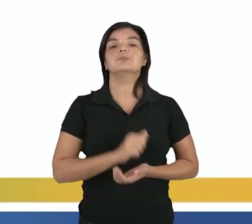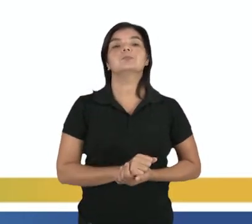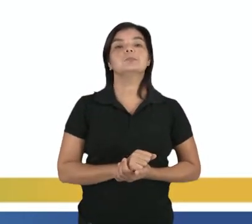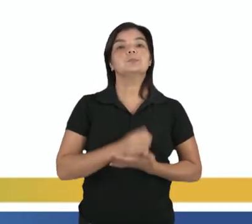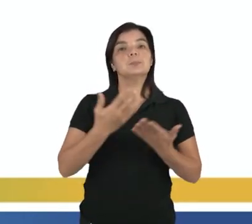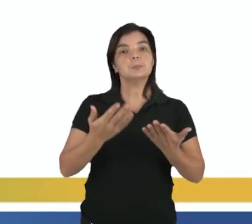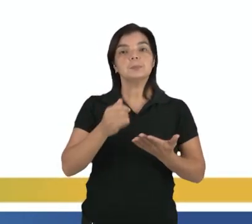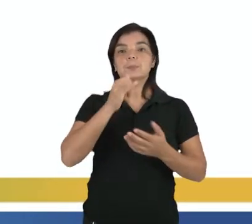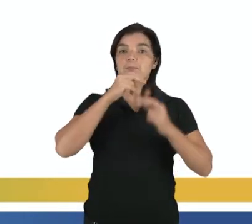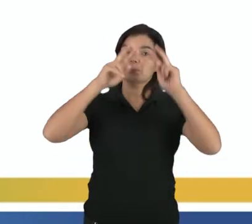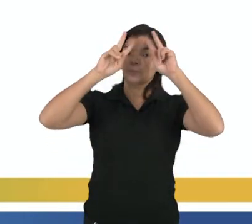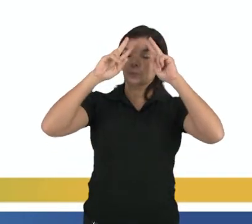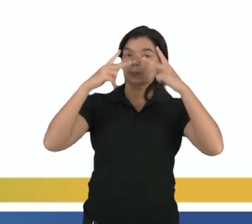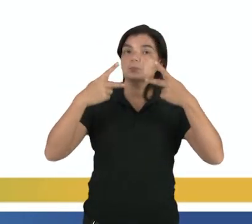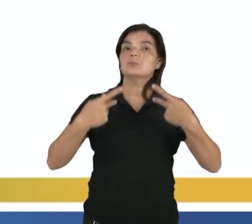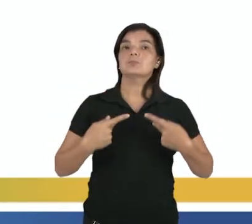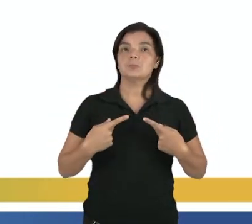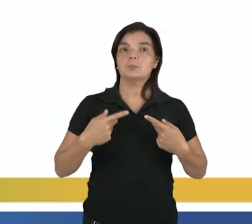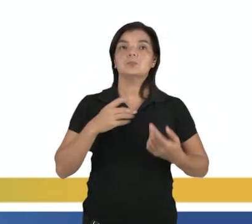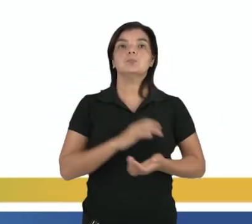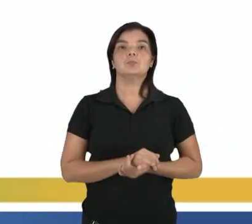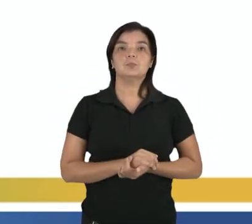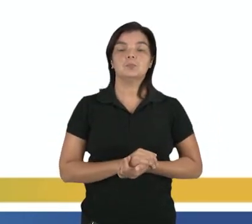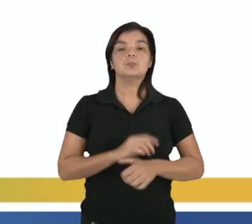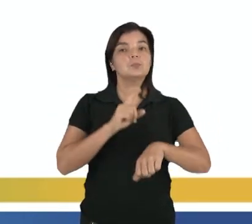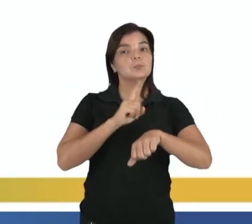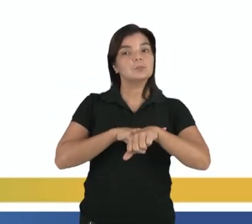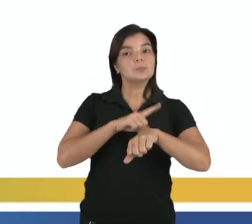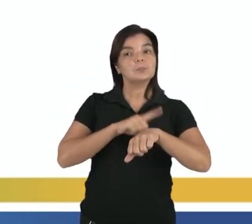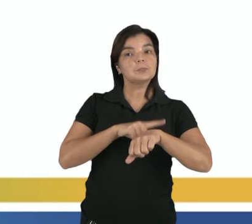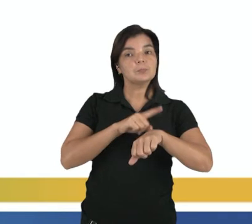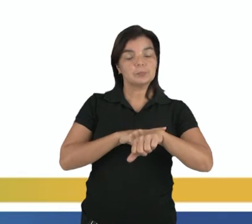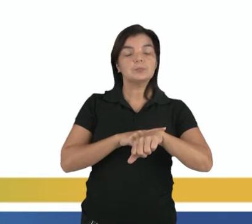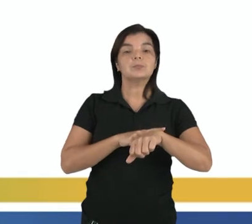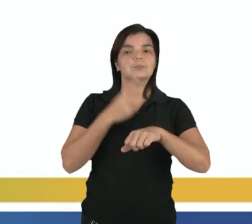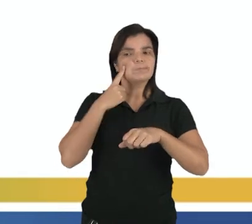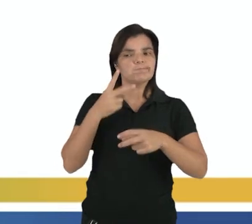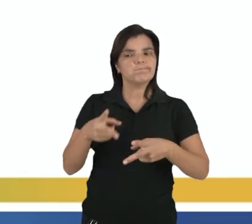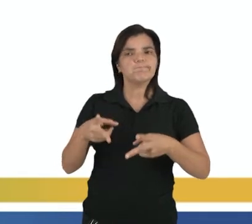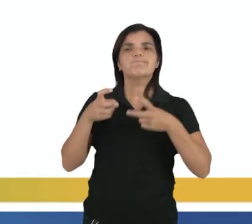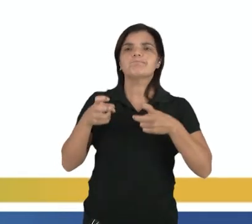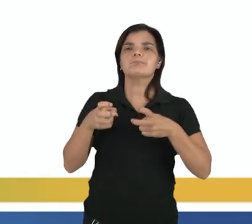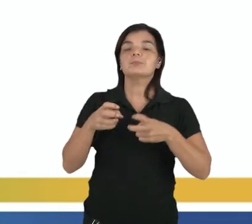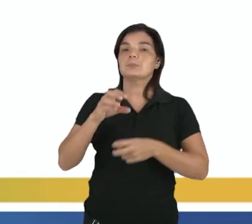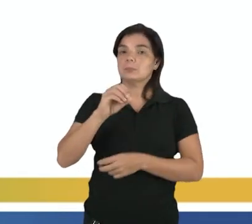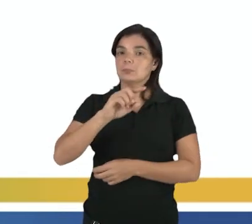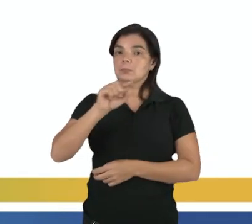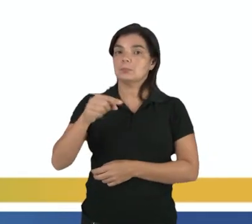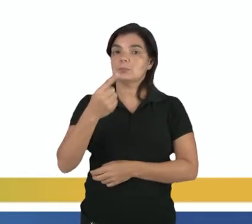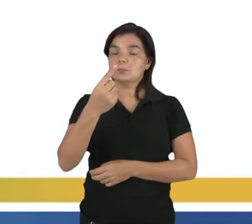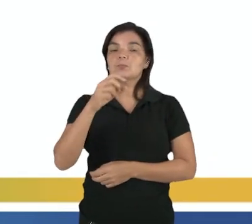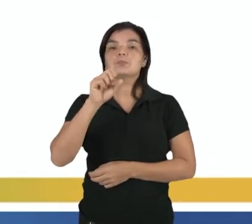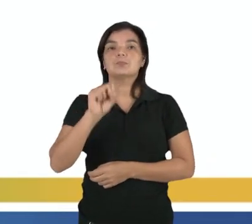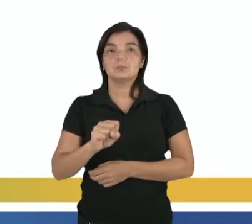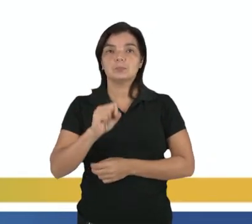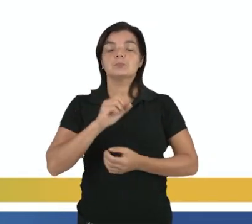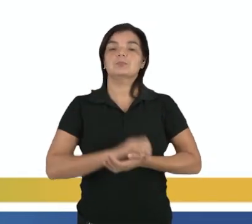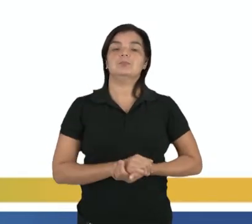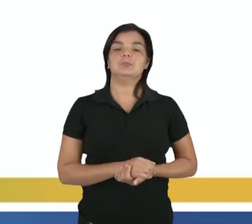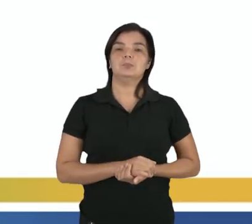No caso do ser humano, ele diz o quê? Que o tempo gasto para isso, para ela perceber o eco, é de 0,1